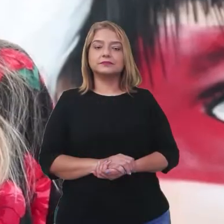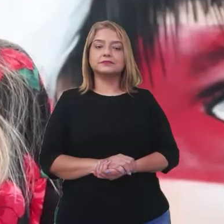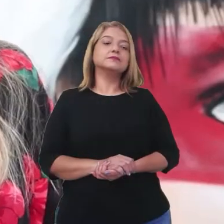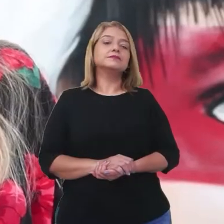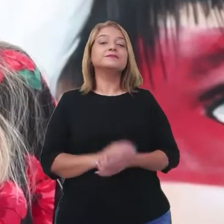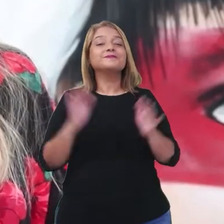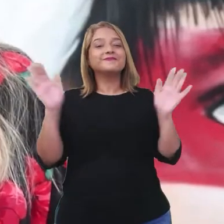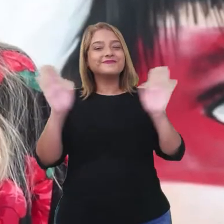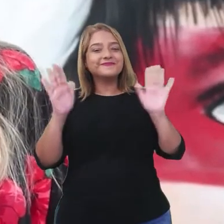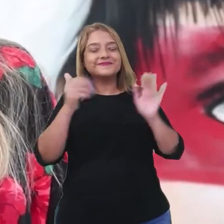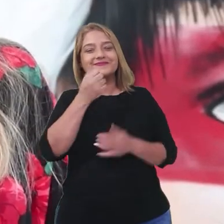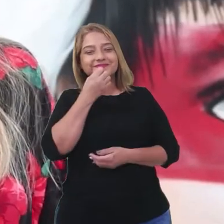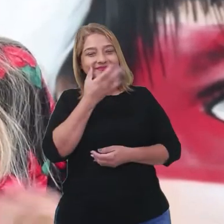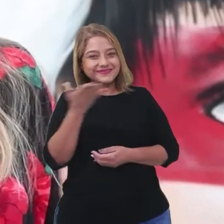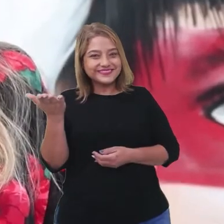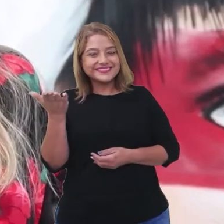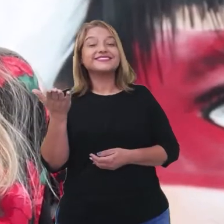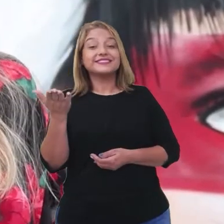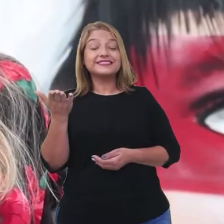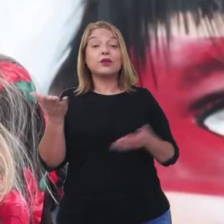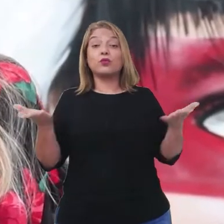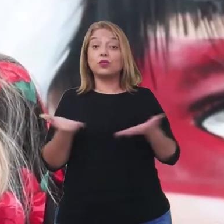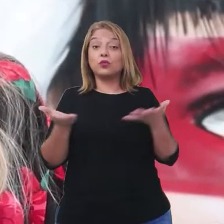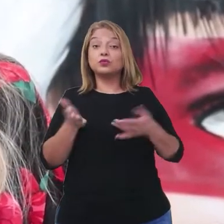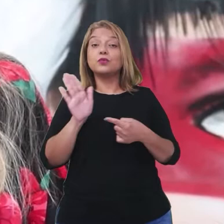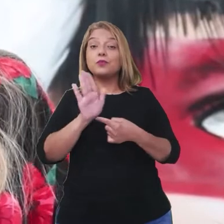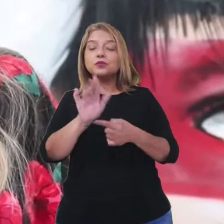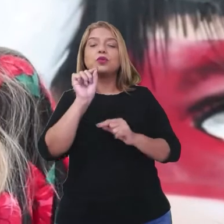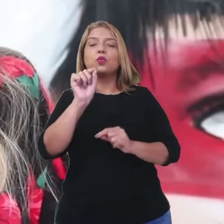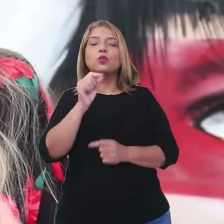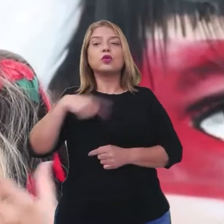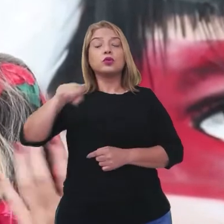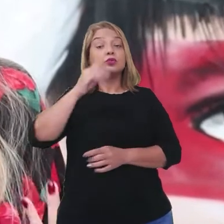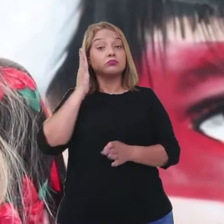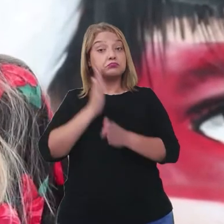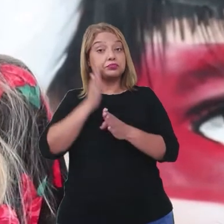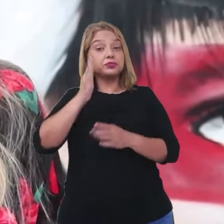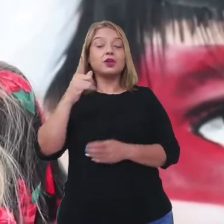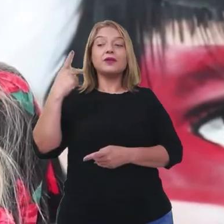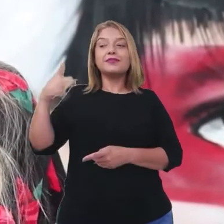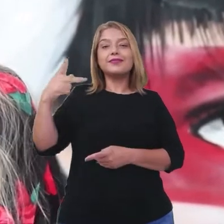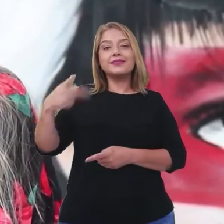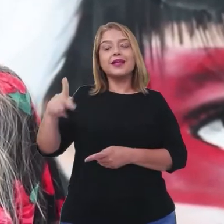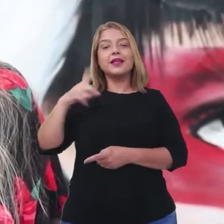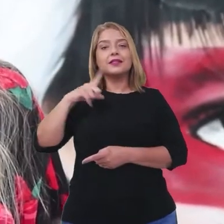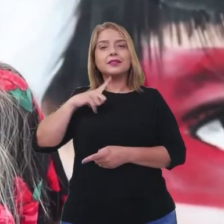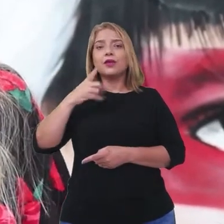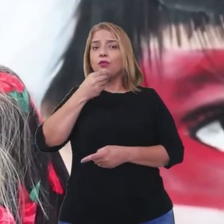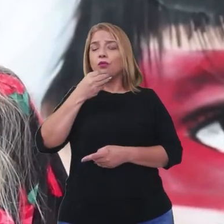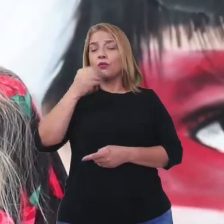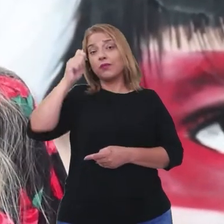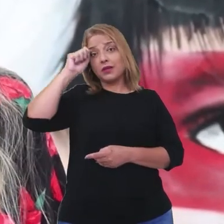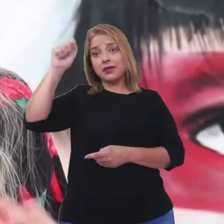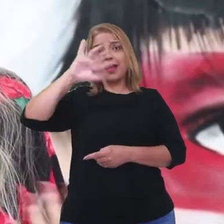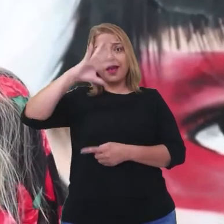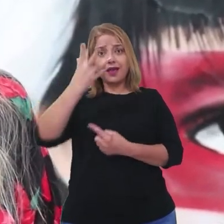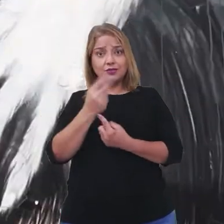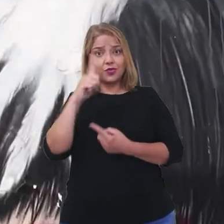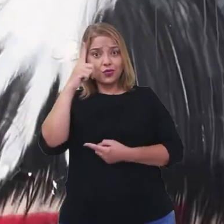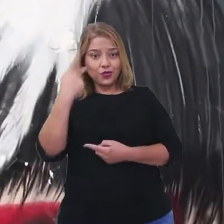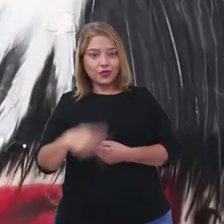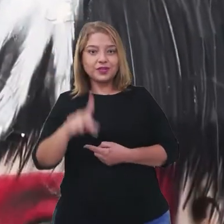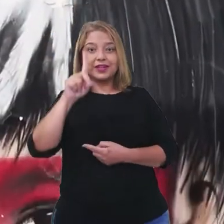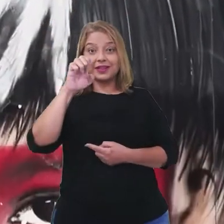Oi gente, tudo bem? Hoje aqui no Aproveite a Cidade a gente vai descobrir um pouco da carreira do artista goiano Desi. Ele tem uma série de obras